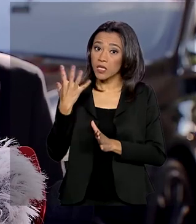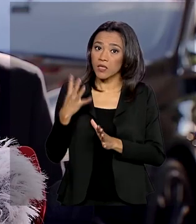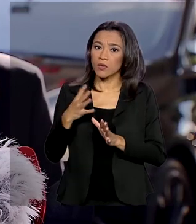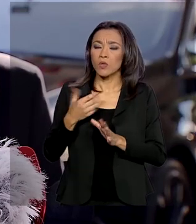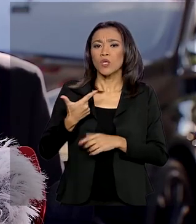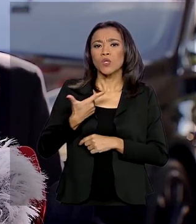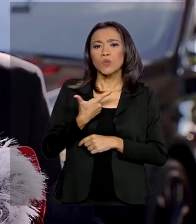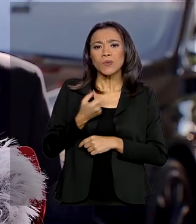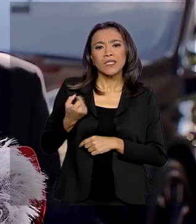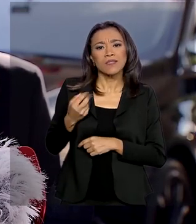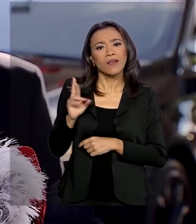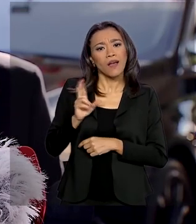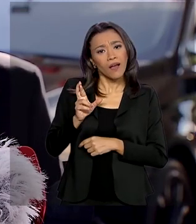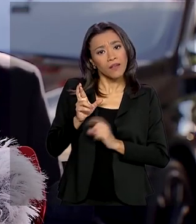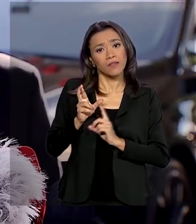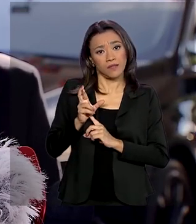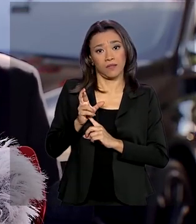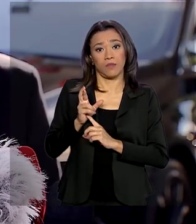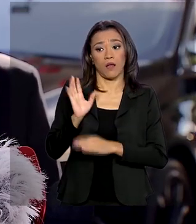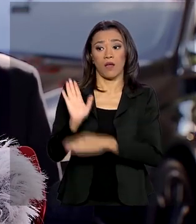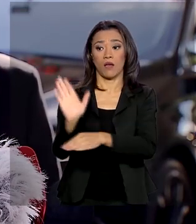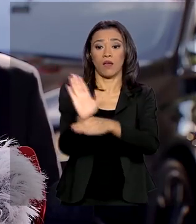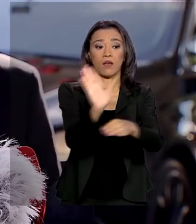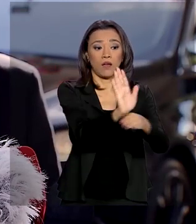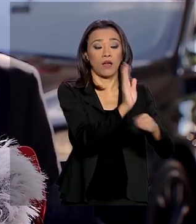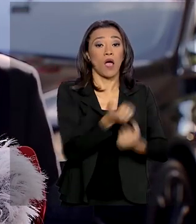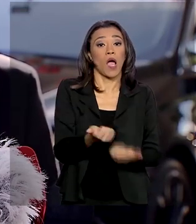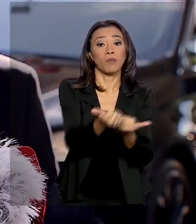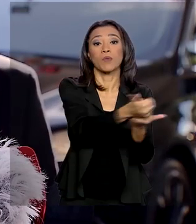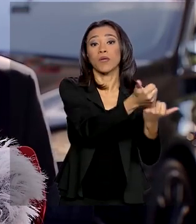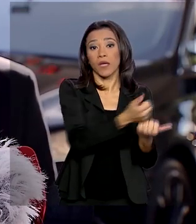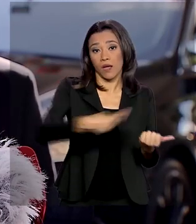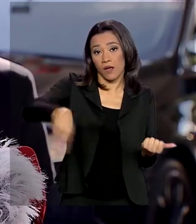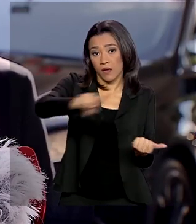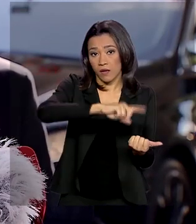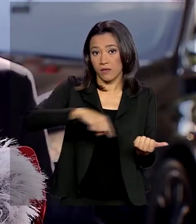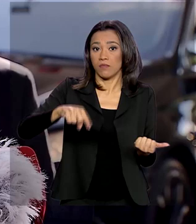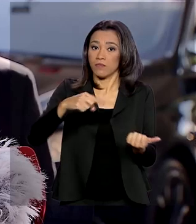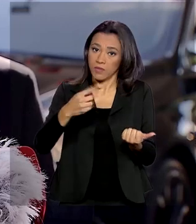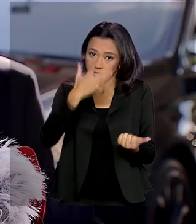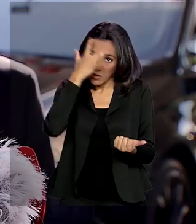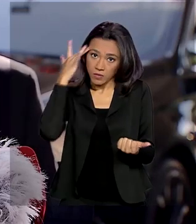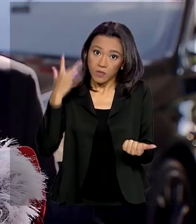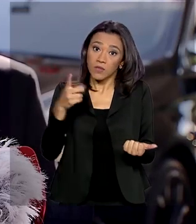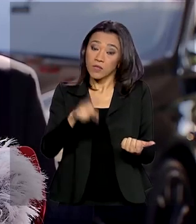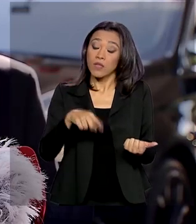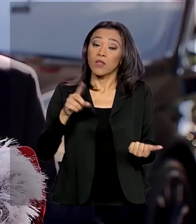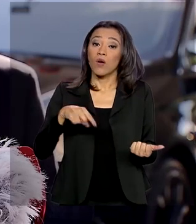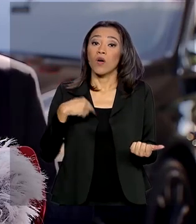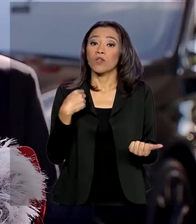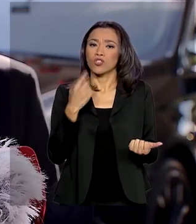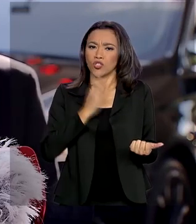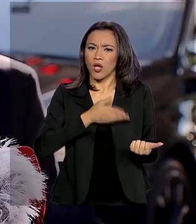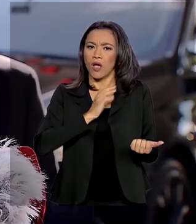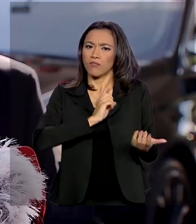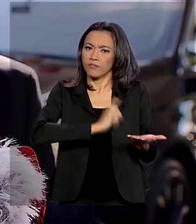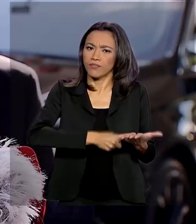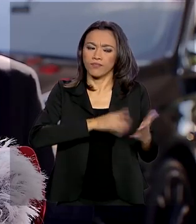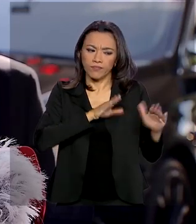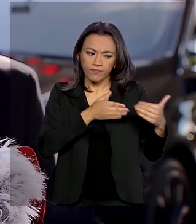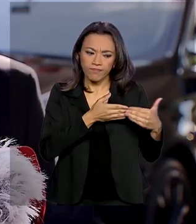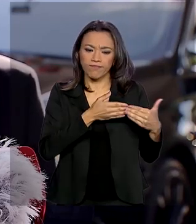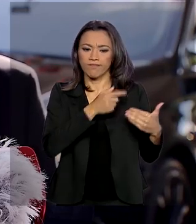200 reais. É mais o que nós podemos fazer para 20 milhões de pessoas. Estamos aplicando nessa área. Acertei com o Van Traube, né?